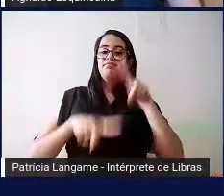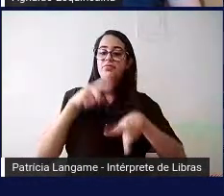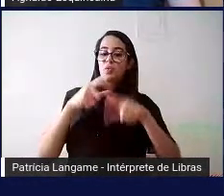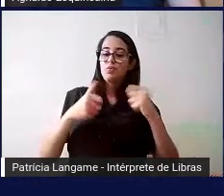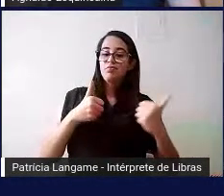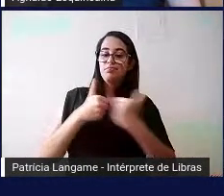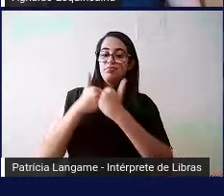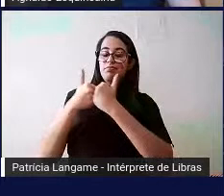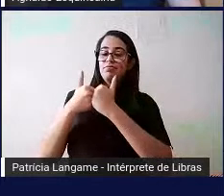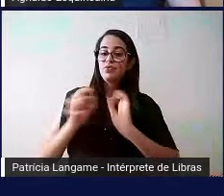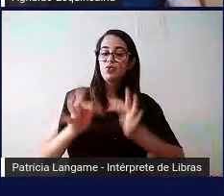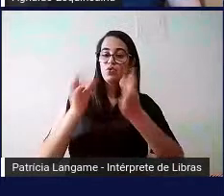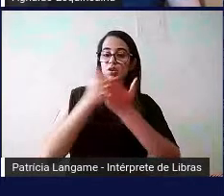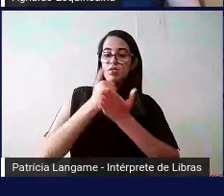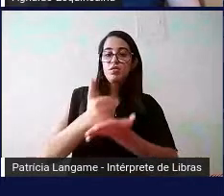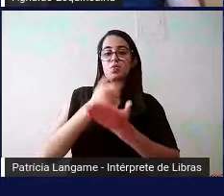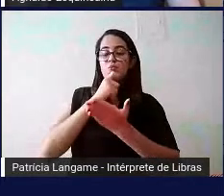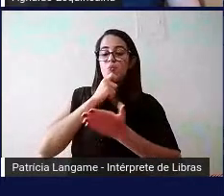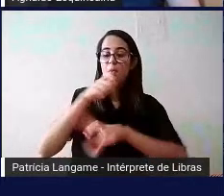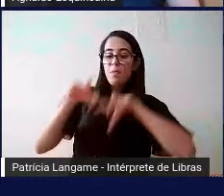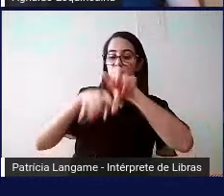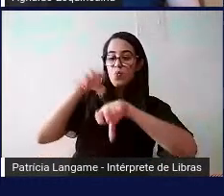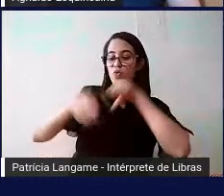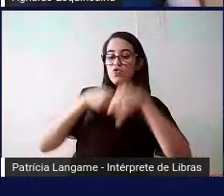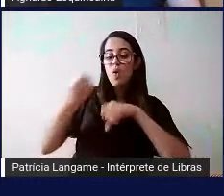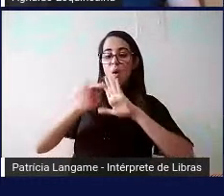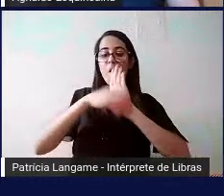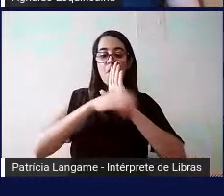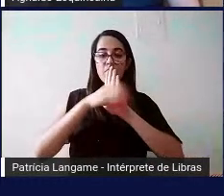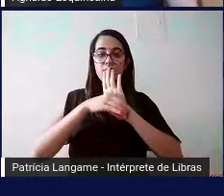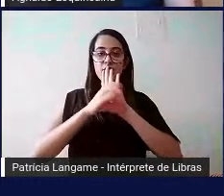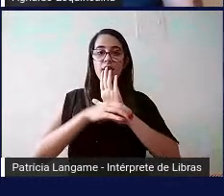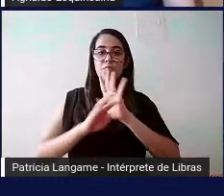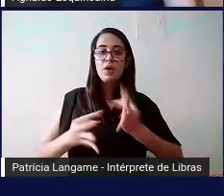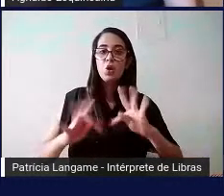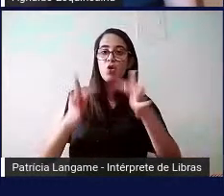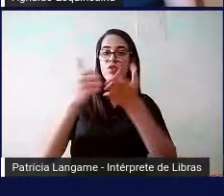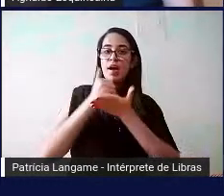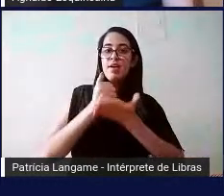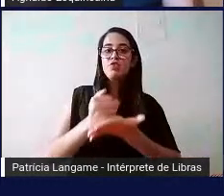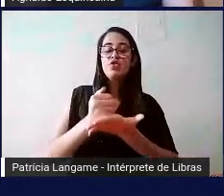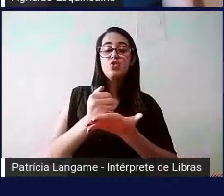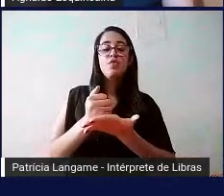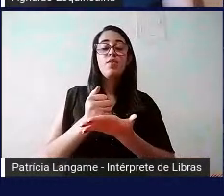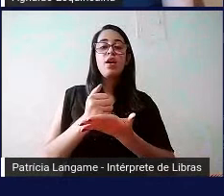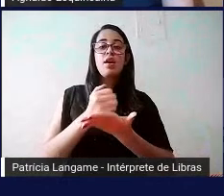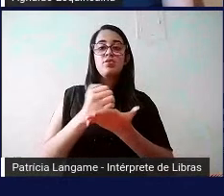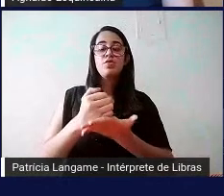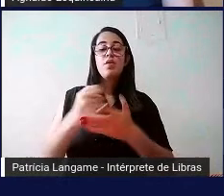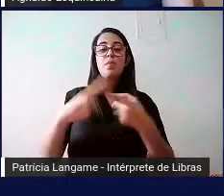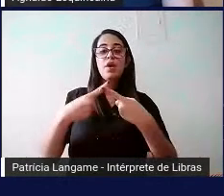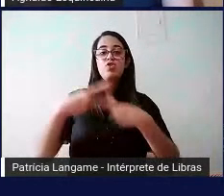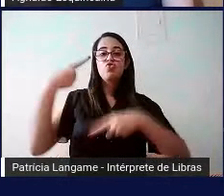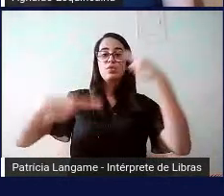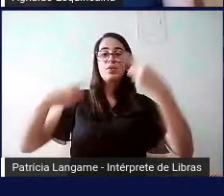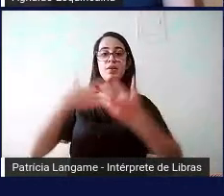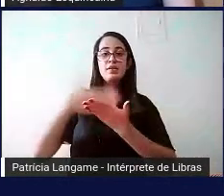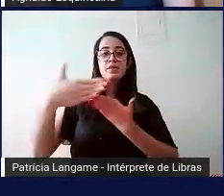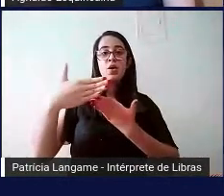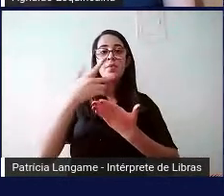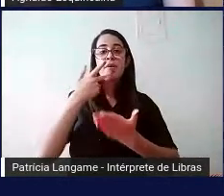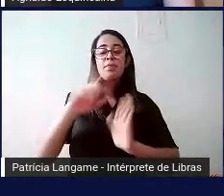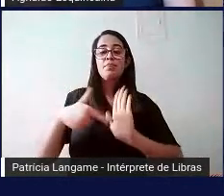da busca de uma maior precisão conceitual relativa à tecnologia assistiva. Então, essa discussão inicial é só para reforçar uma coisa.